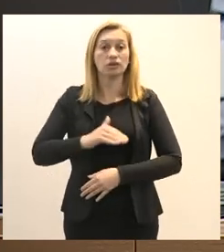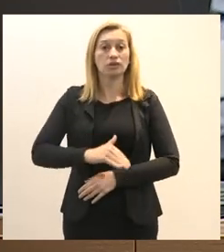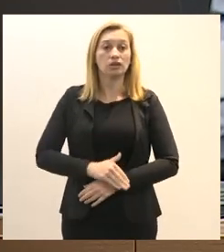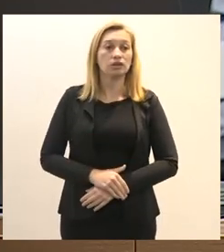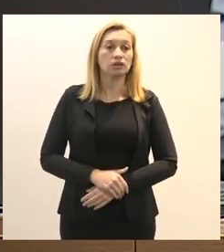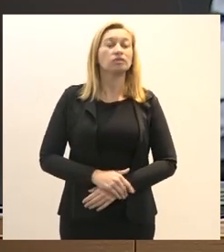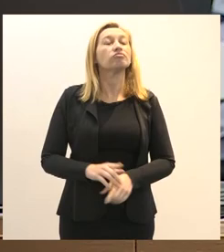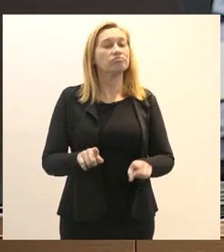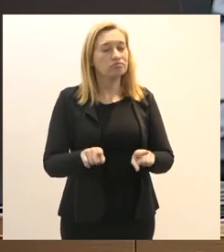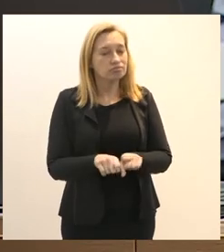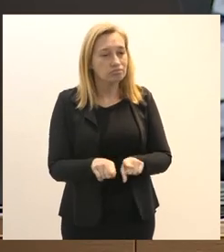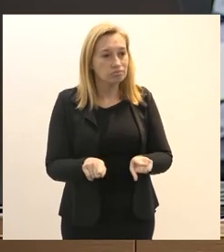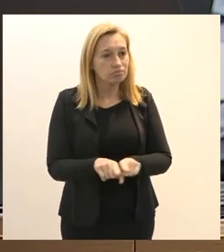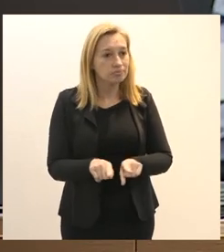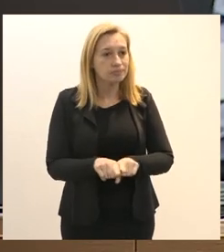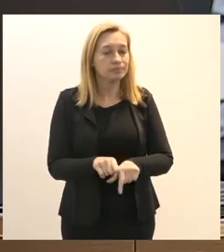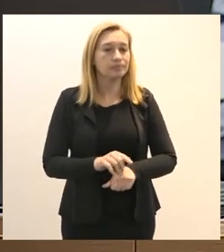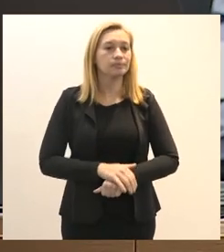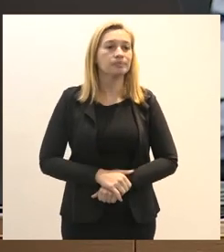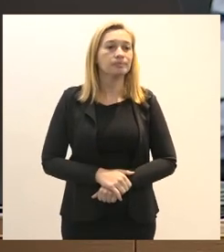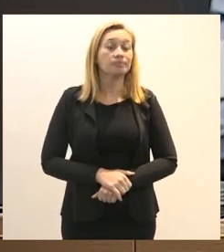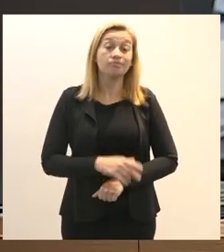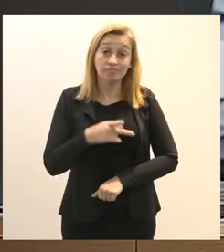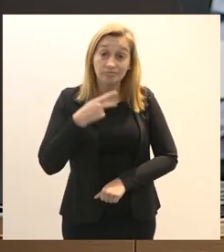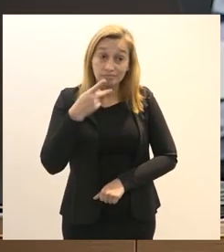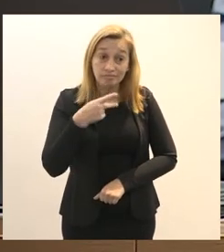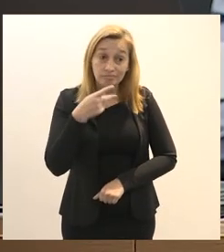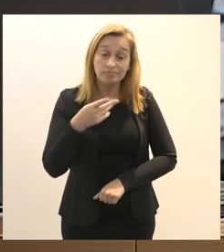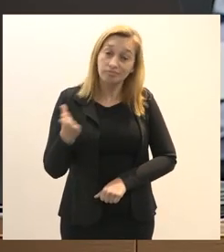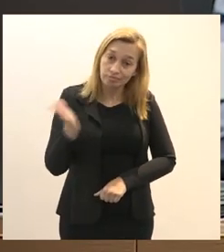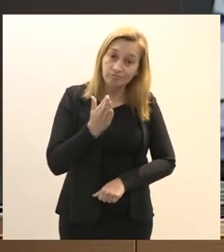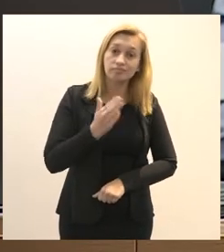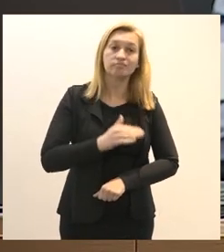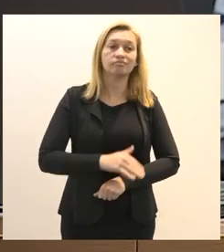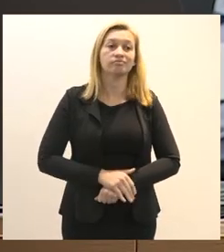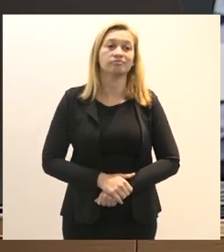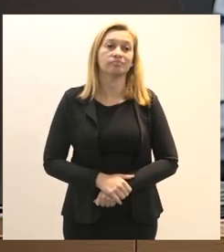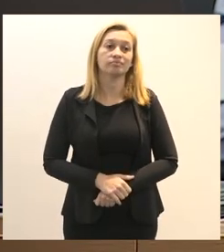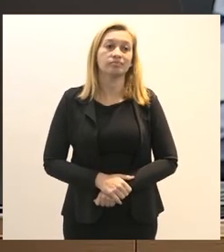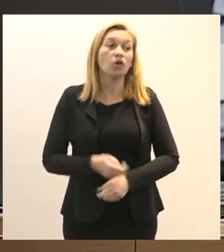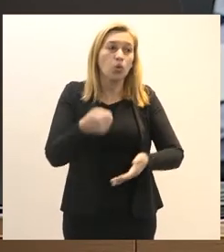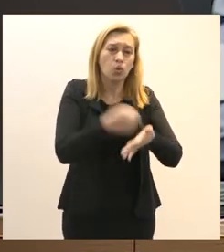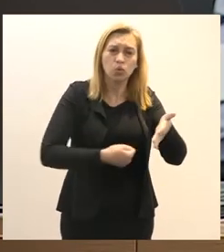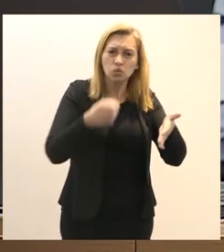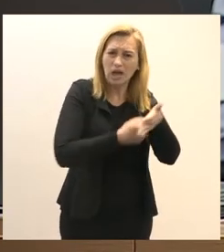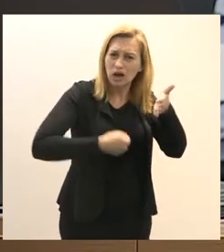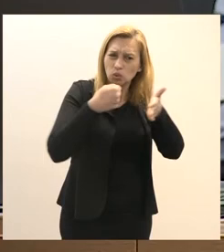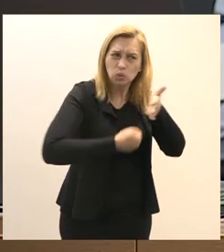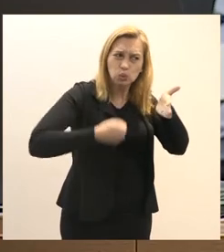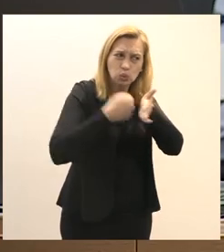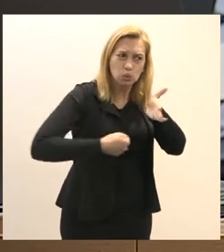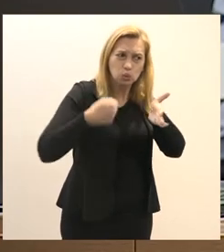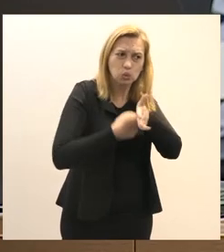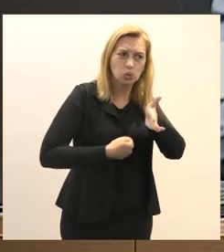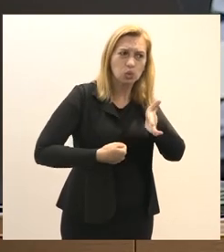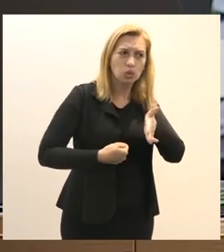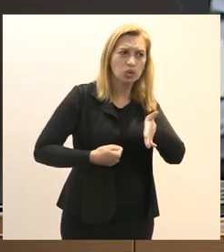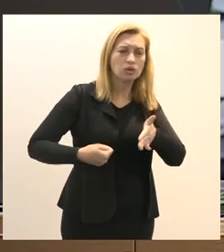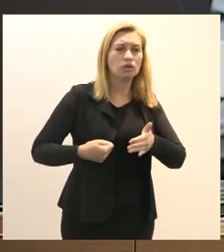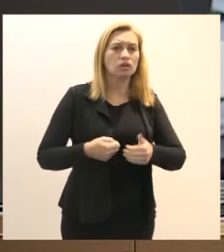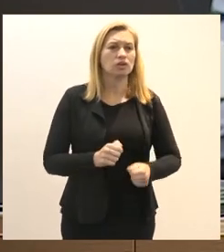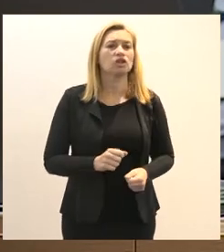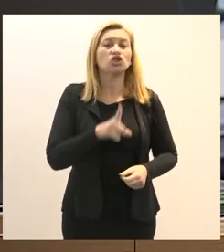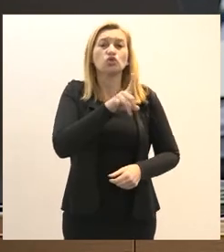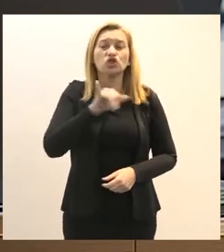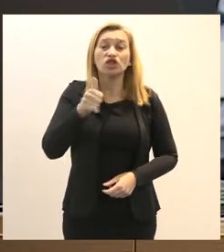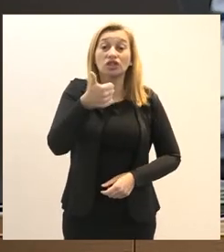e ao mesmo tempo dizendo vamos lutar muito para fazer com que no